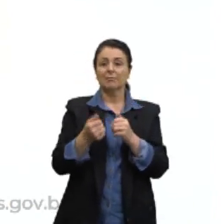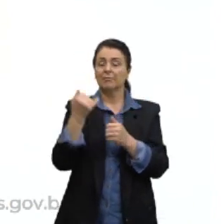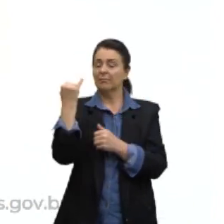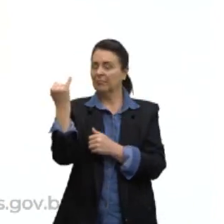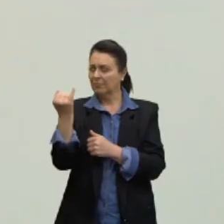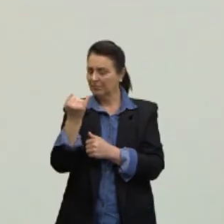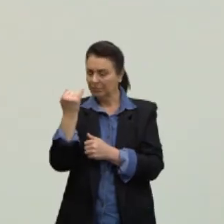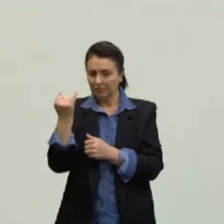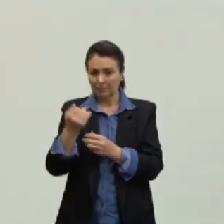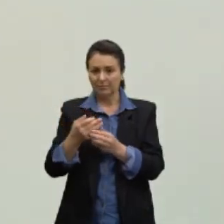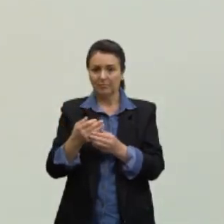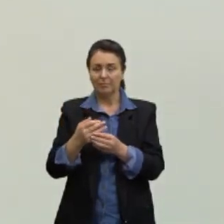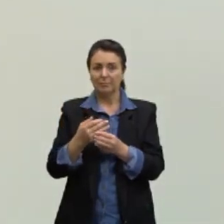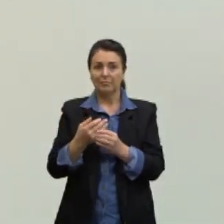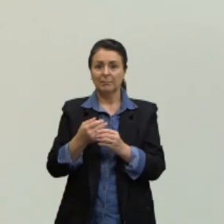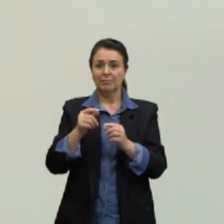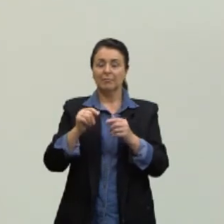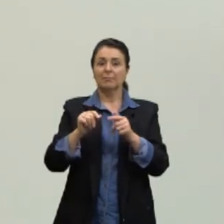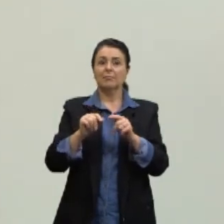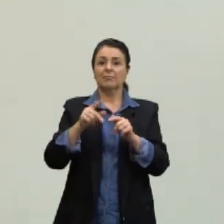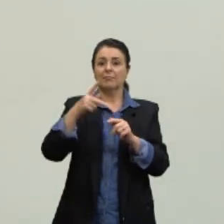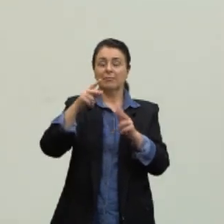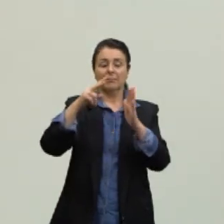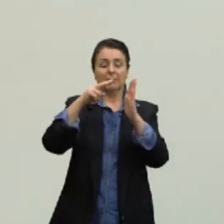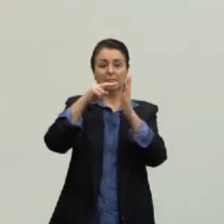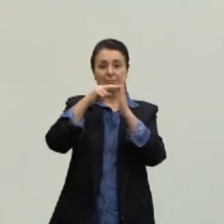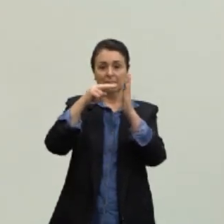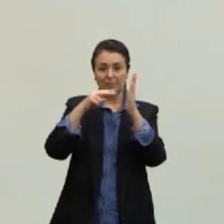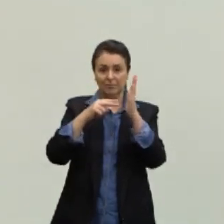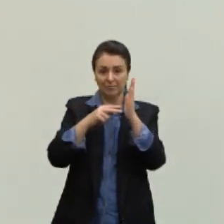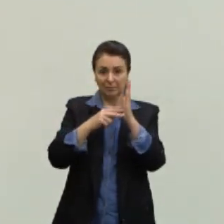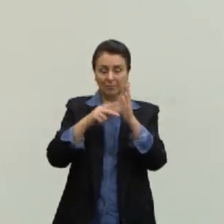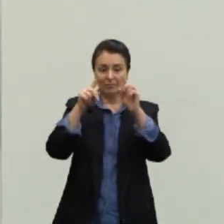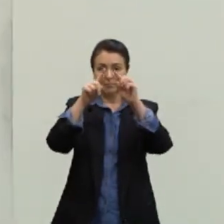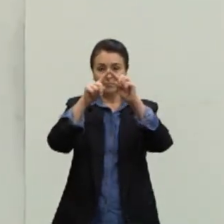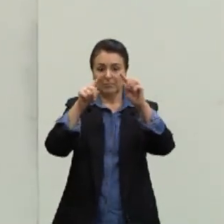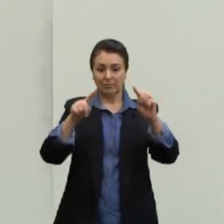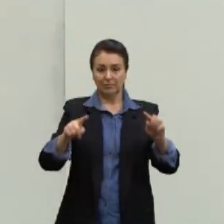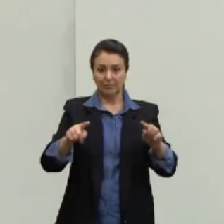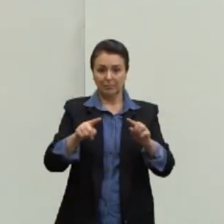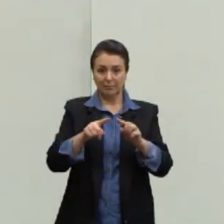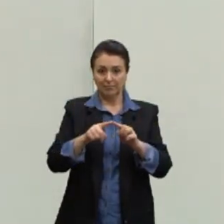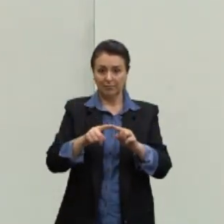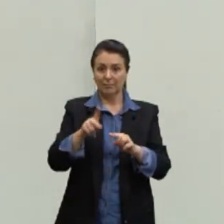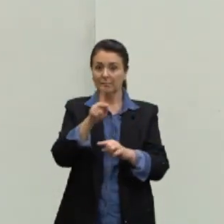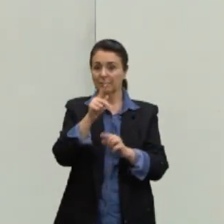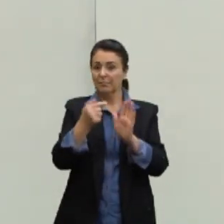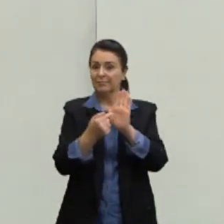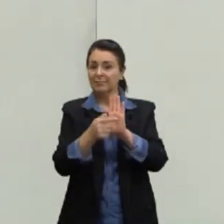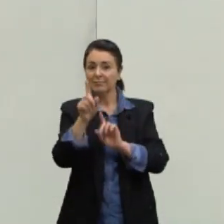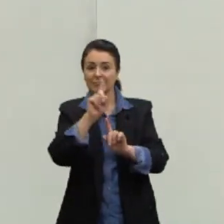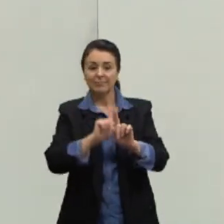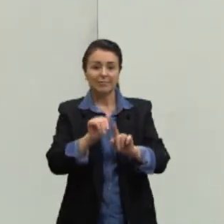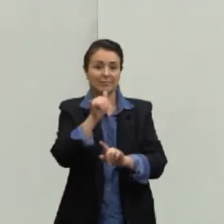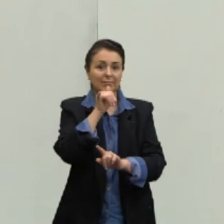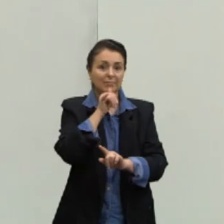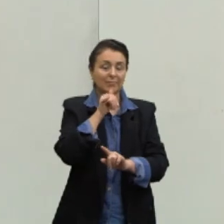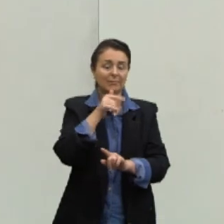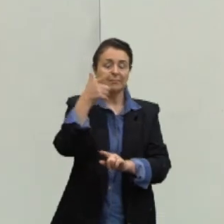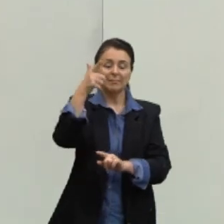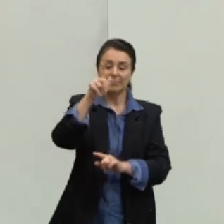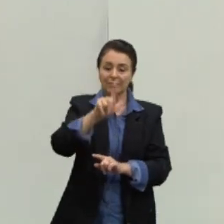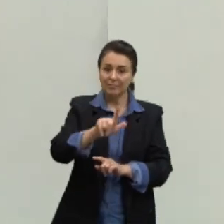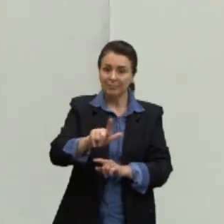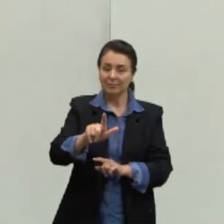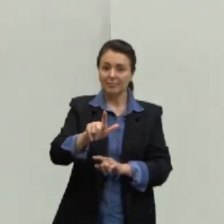importantíssimos sobre prismas, pirâmides, trouxe alguns exemplos e volto a ressaltar para